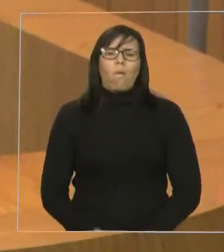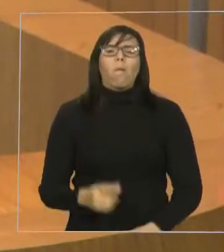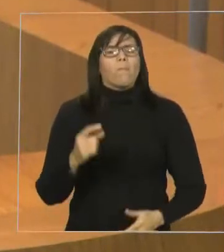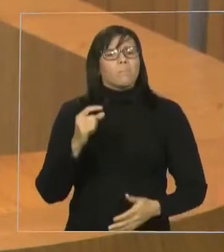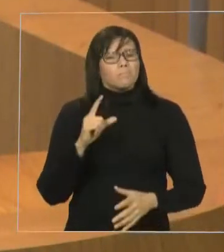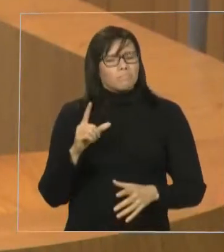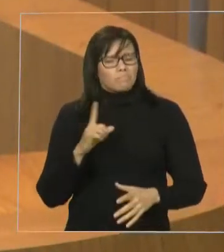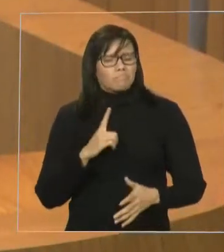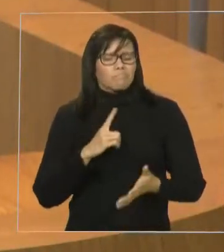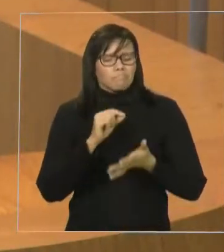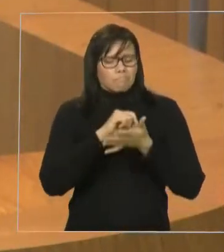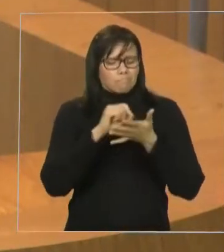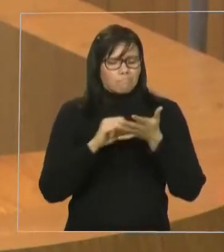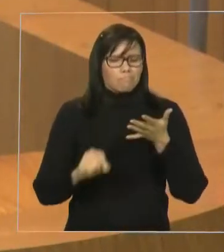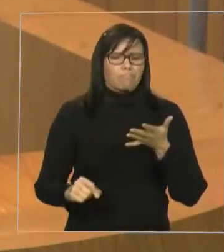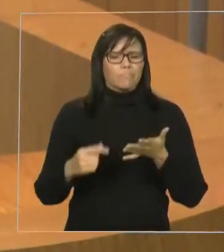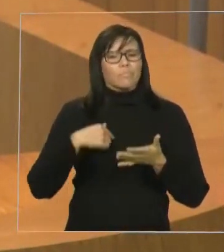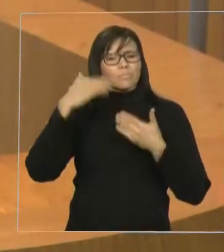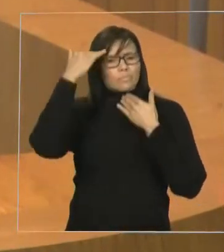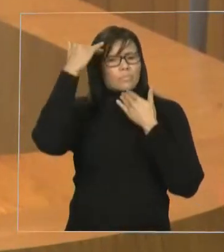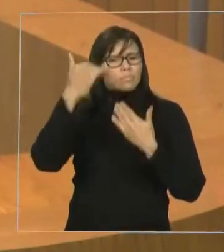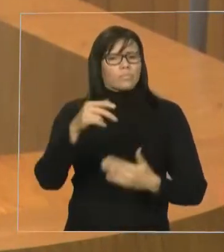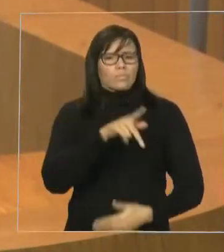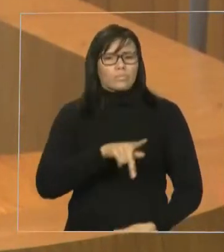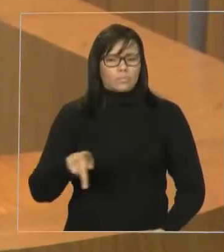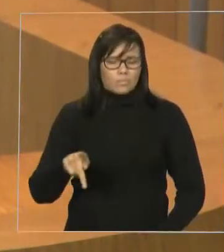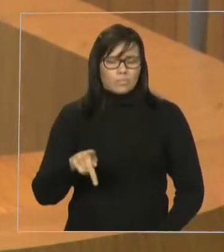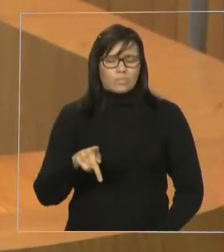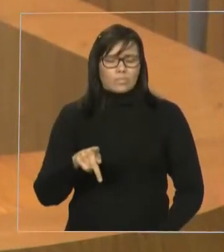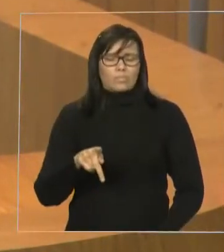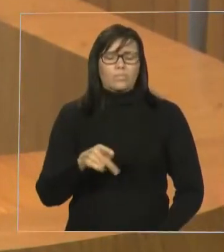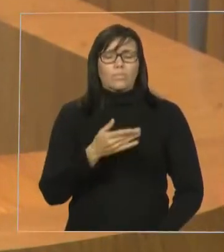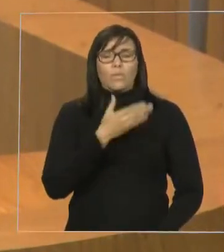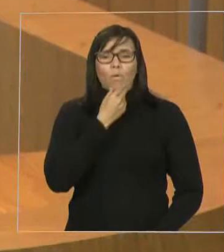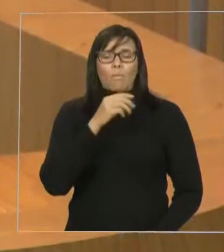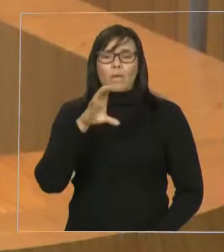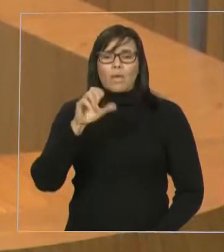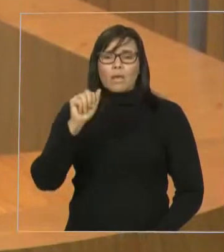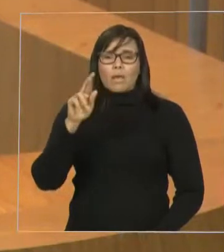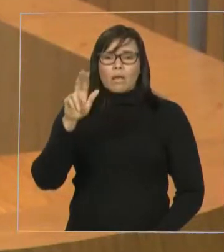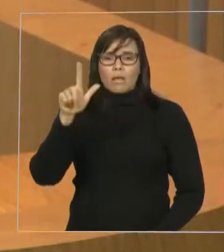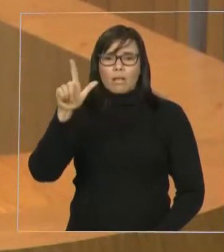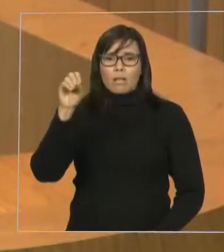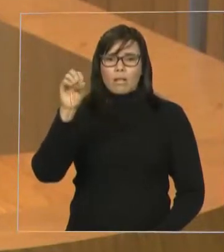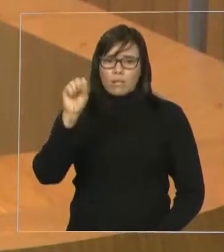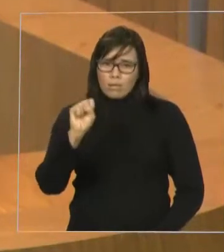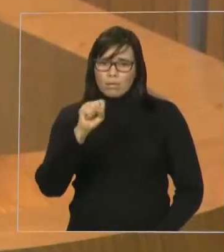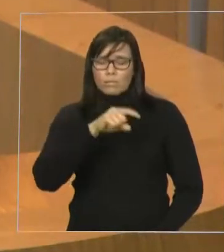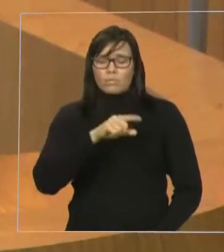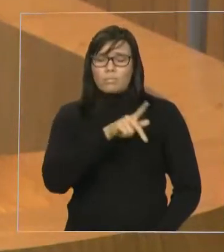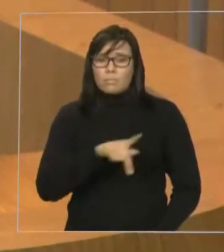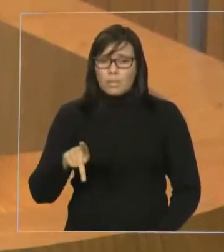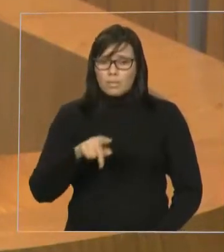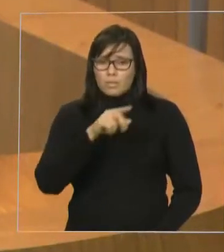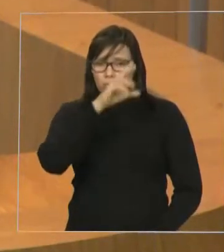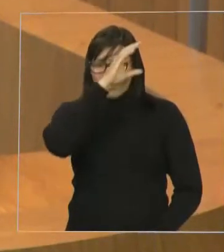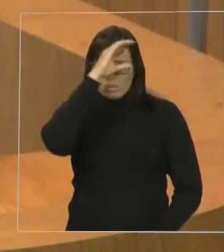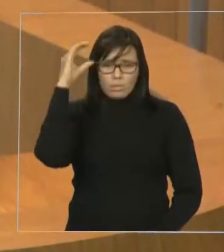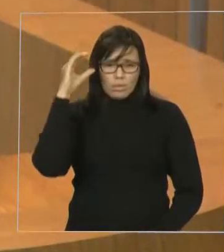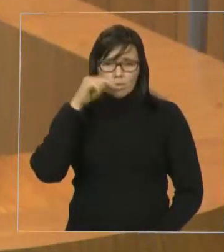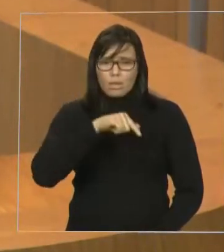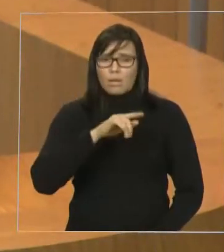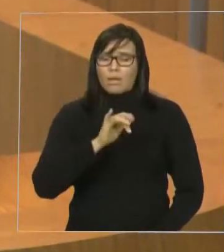Municipal de Imperatriz, vereador José Carlos, que todas as vezes que a Assembleia Legislativa solicita